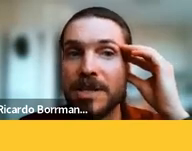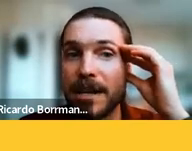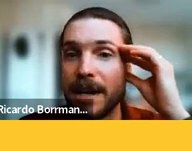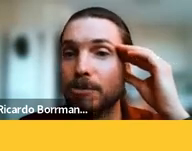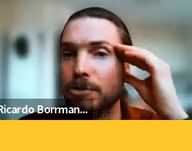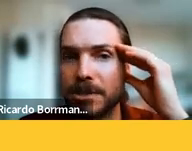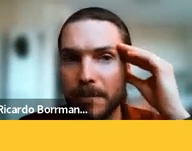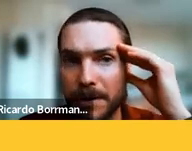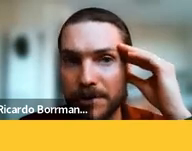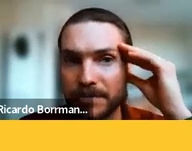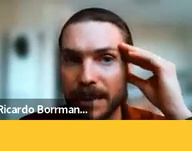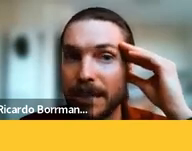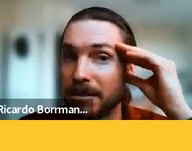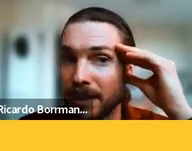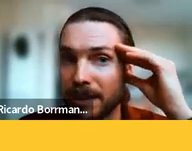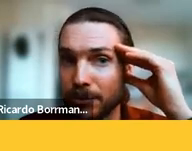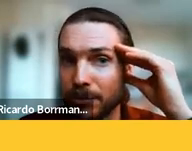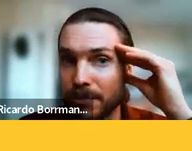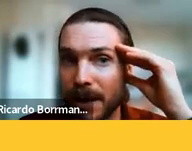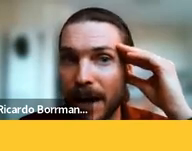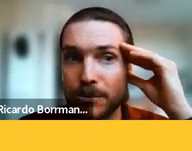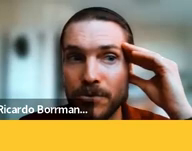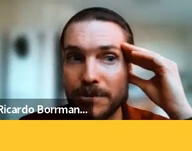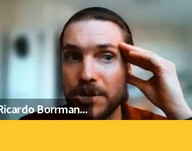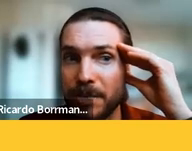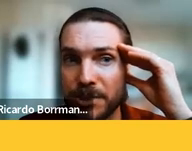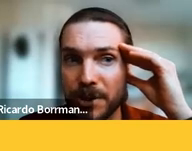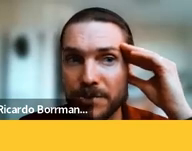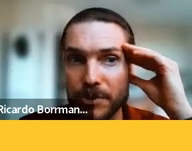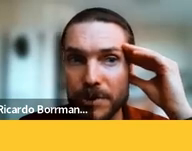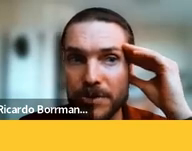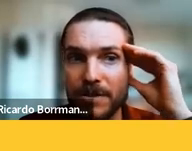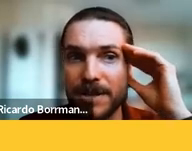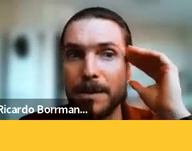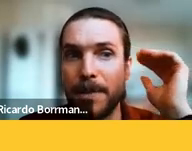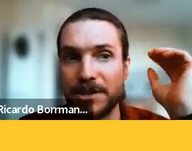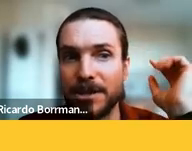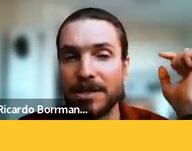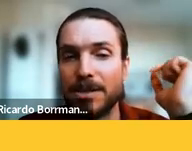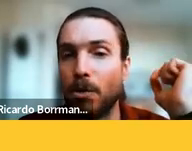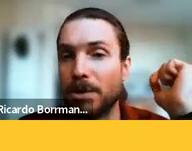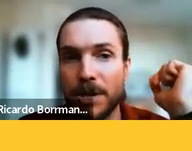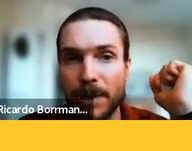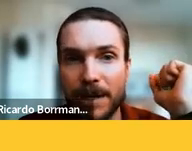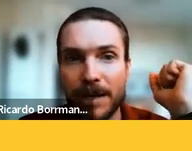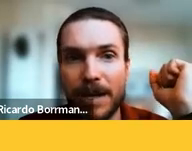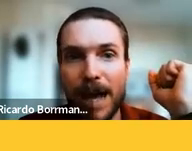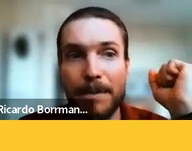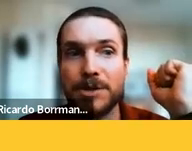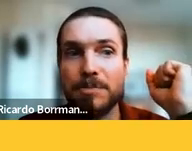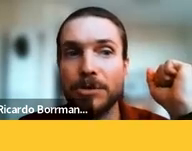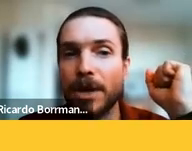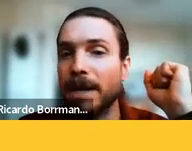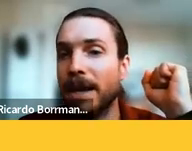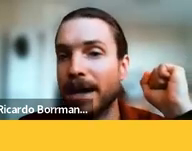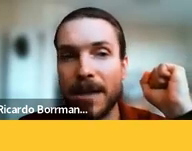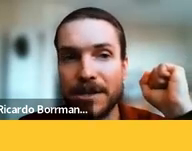devesse ler autores alemãs. Entretanto, além do fato de ambas as tradições fazerem parte da tradição romano-germânica, há